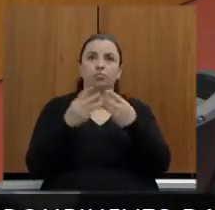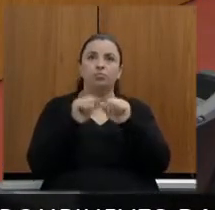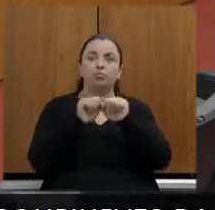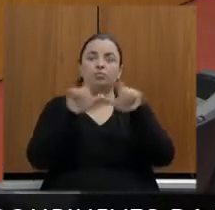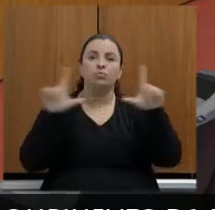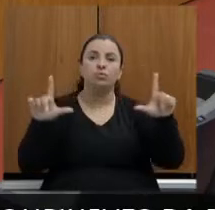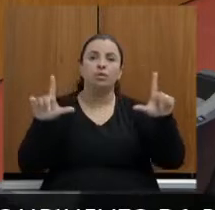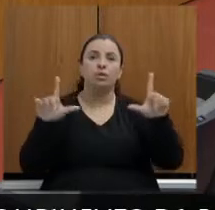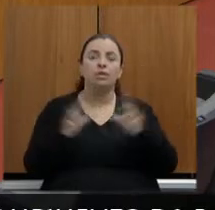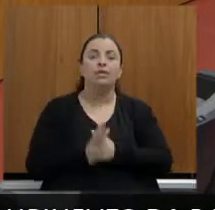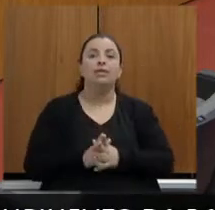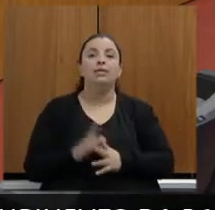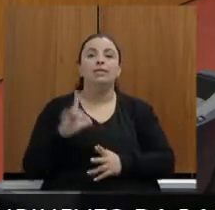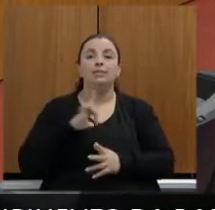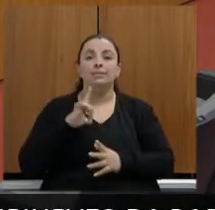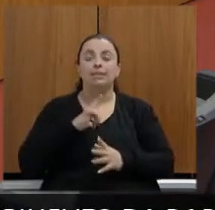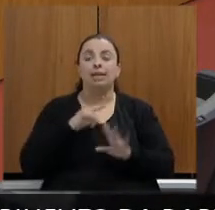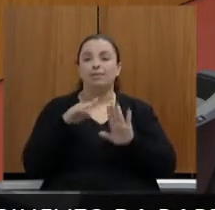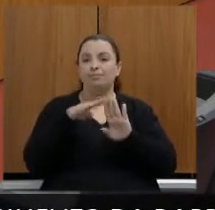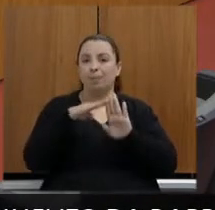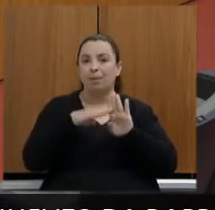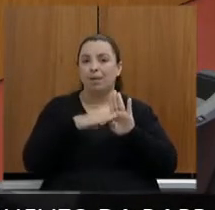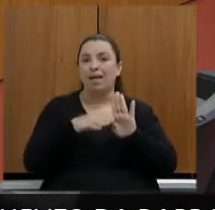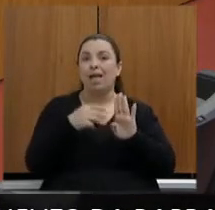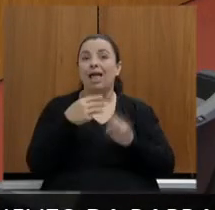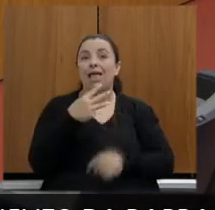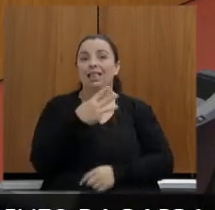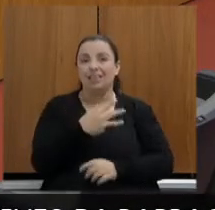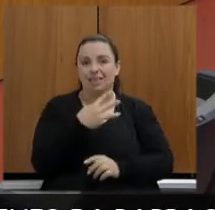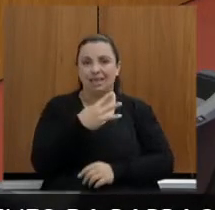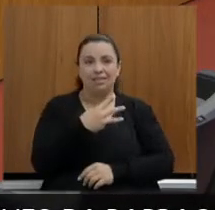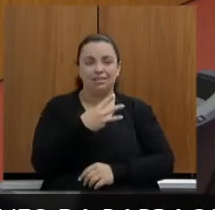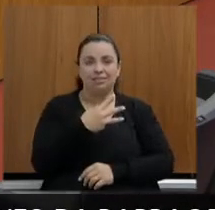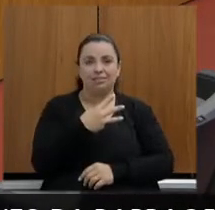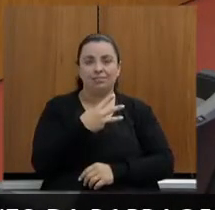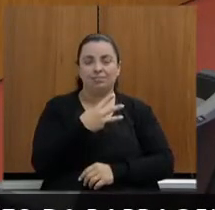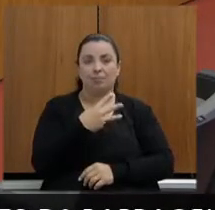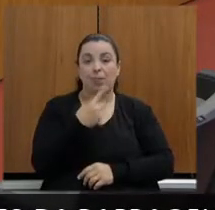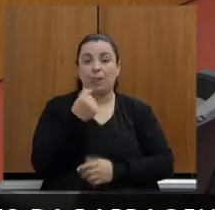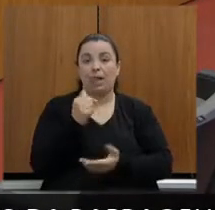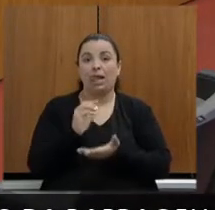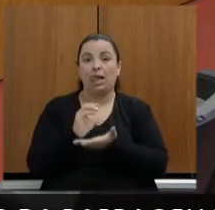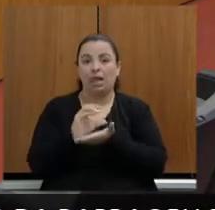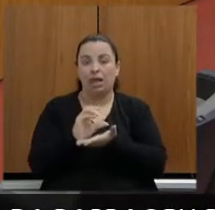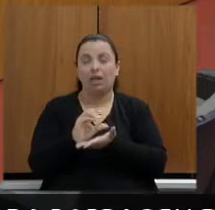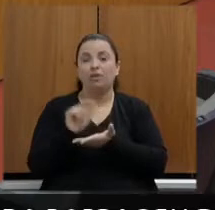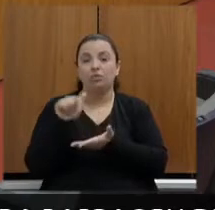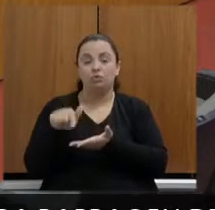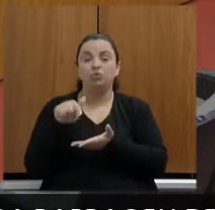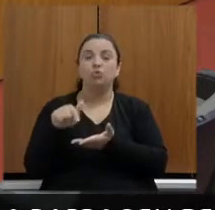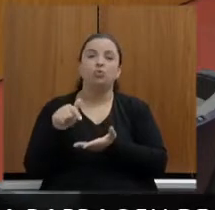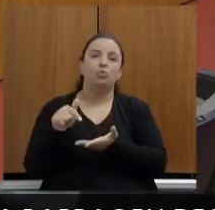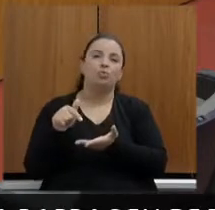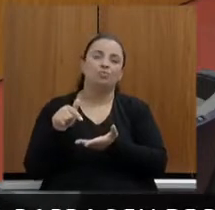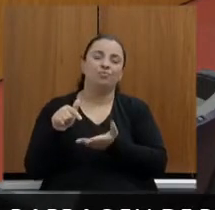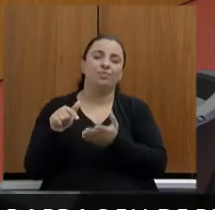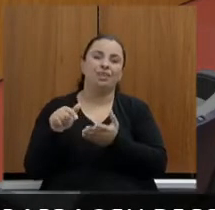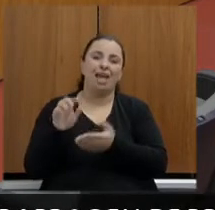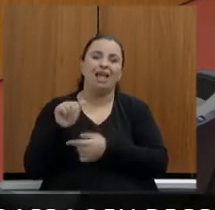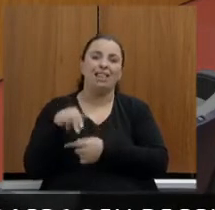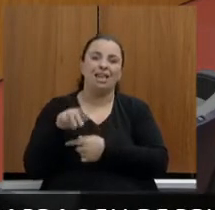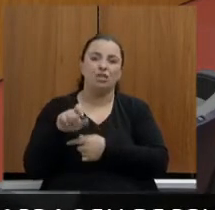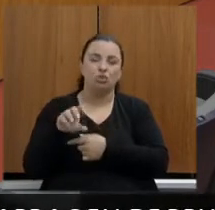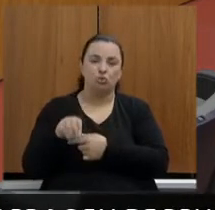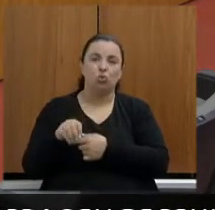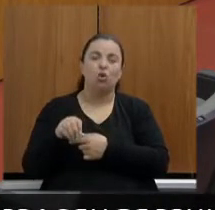grandes blocos de investimentos no anexo de mobilidade. O primeiro bloco, e aí é